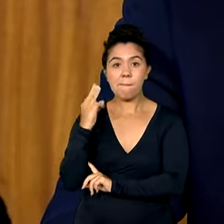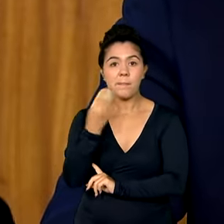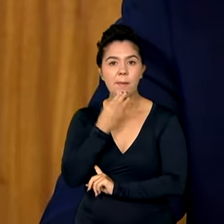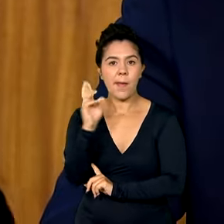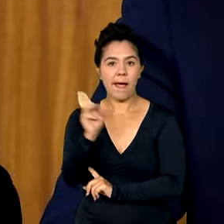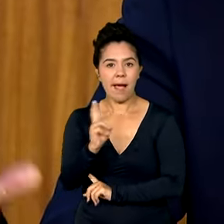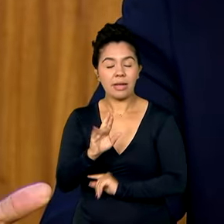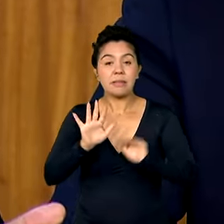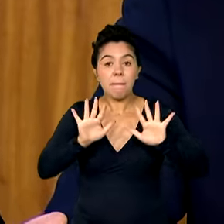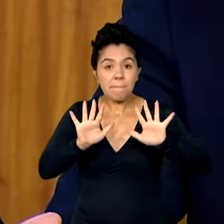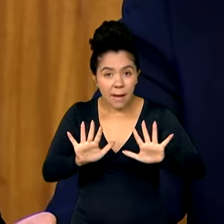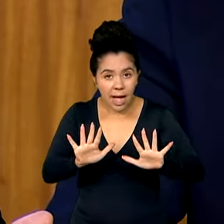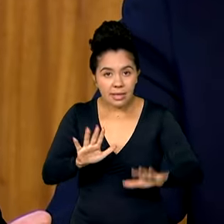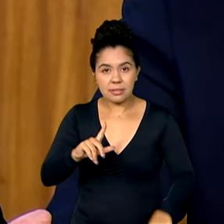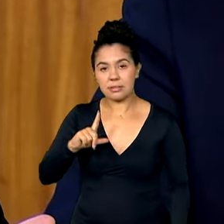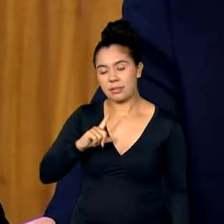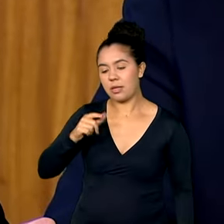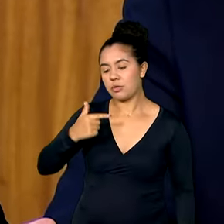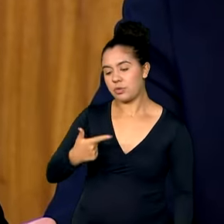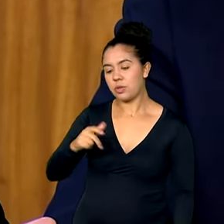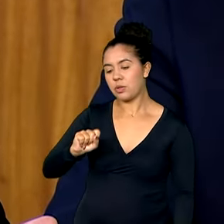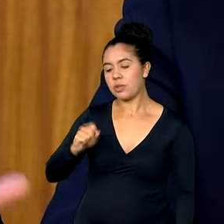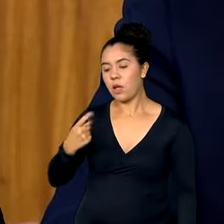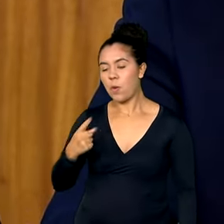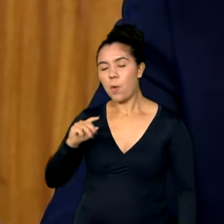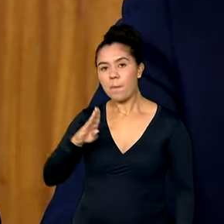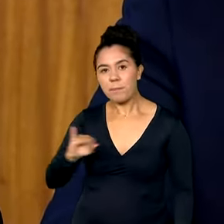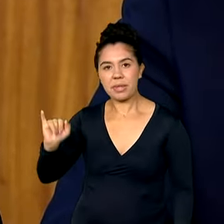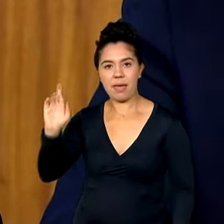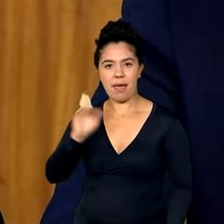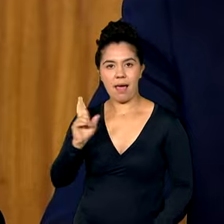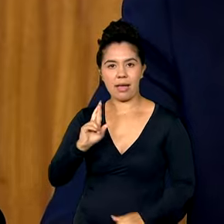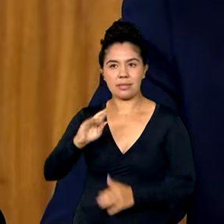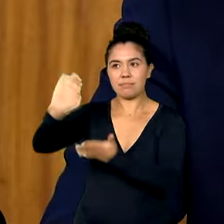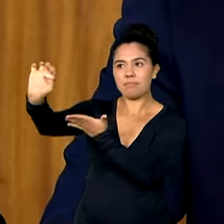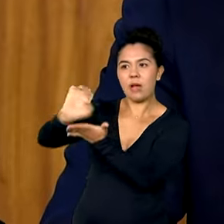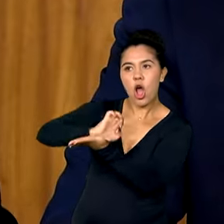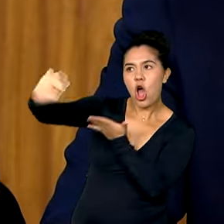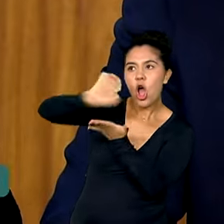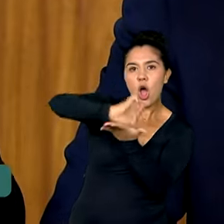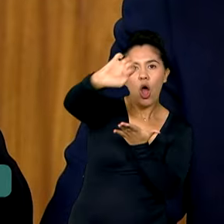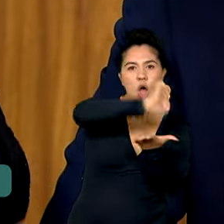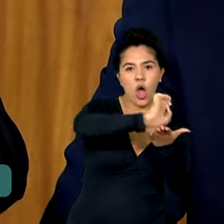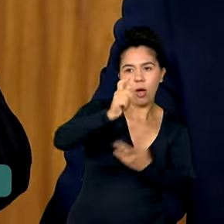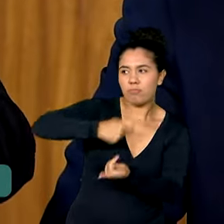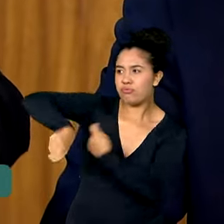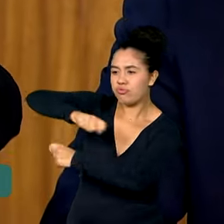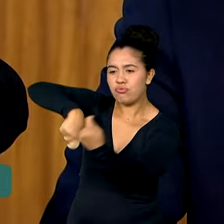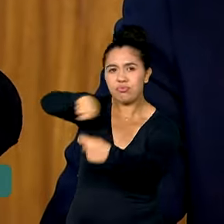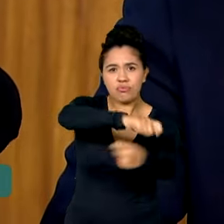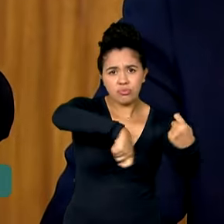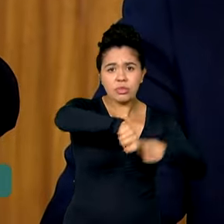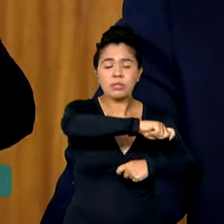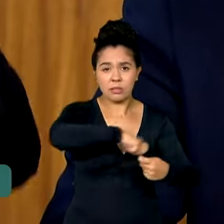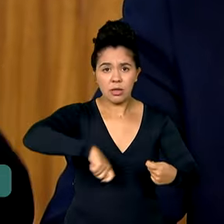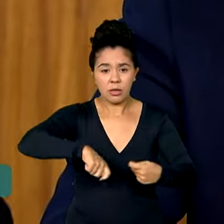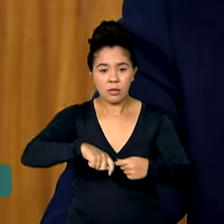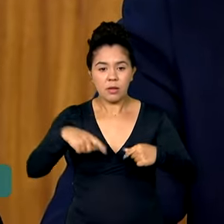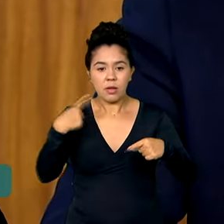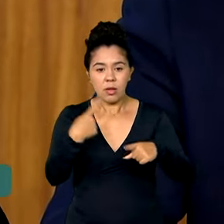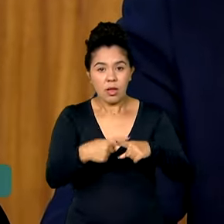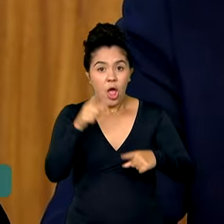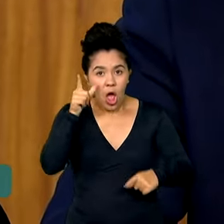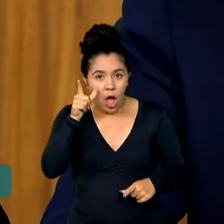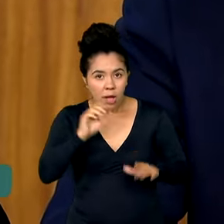280 bilhões de reais nas exportações. Mas é isso mesmo, porque a representação de cada uma plaquinha